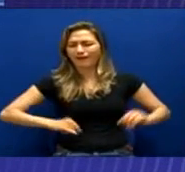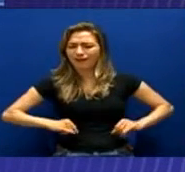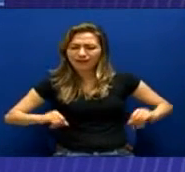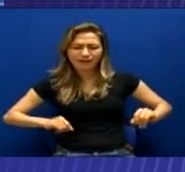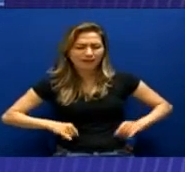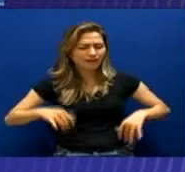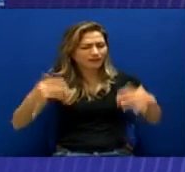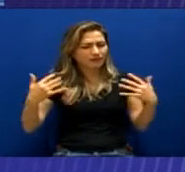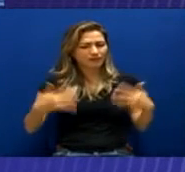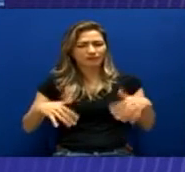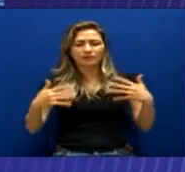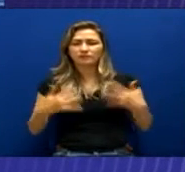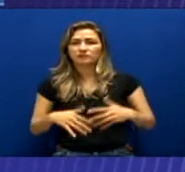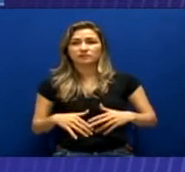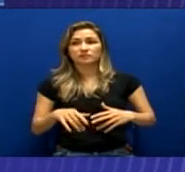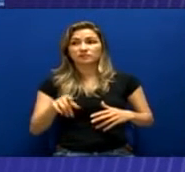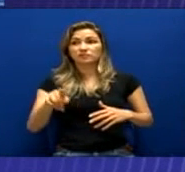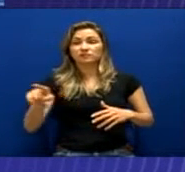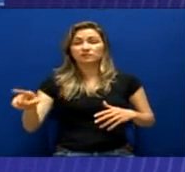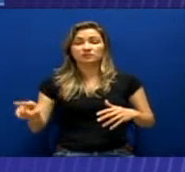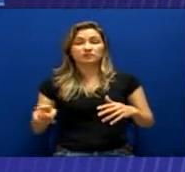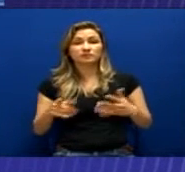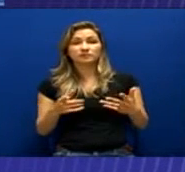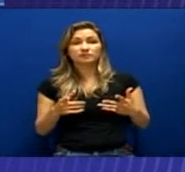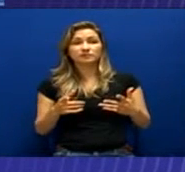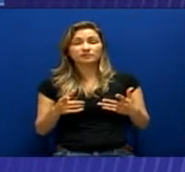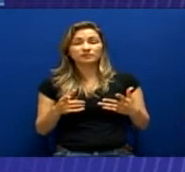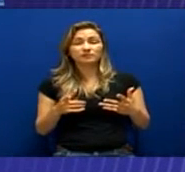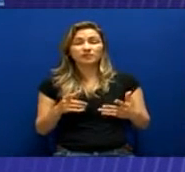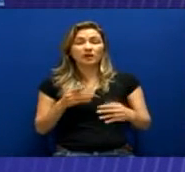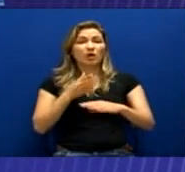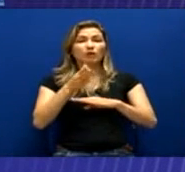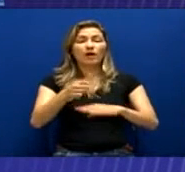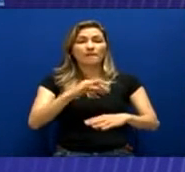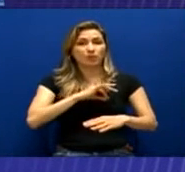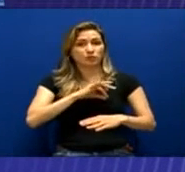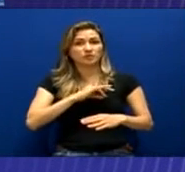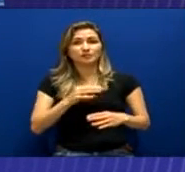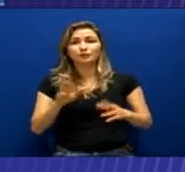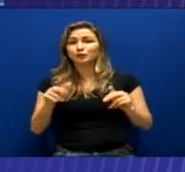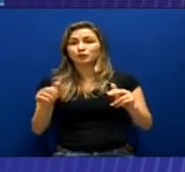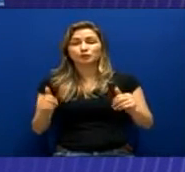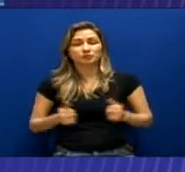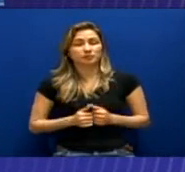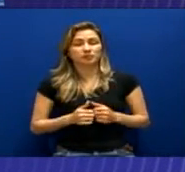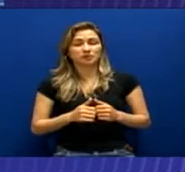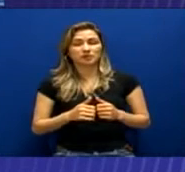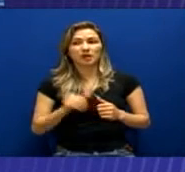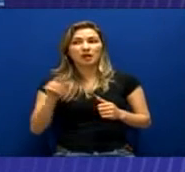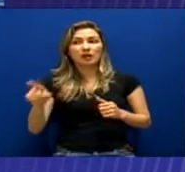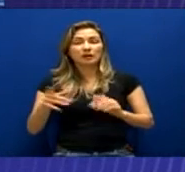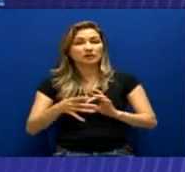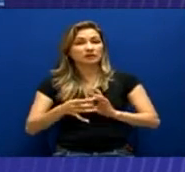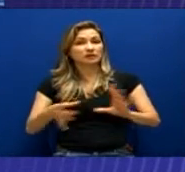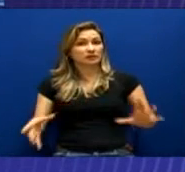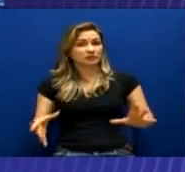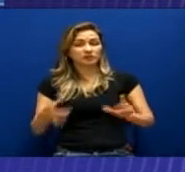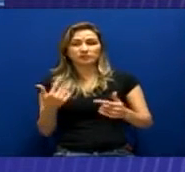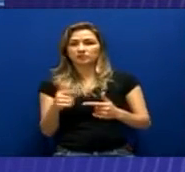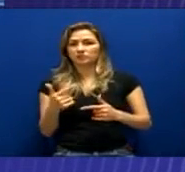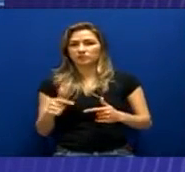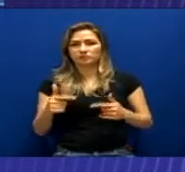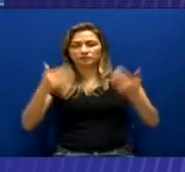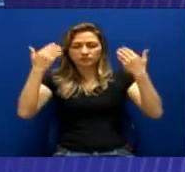sofrido ao longo dessas décadas ofensas aos seus bens jurídicos individuais, como a liberdade, a integridade